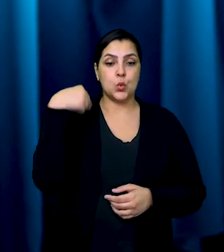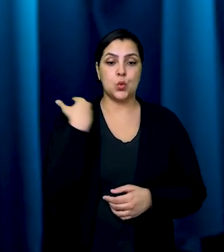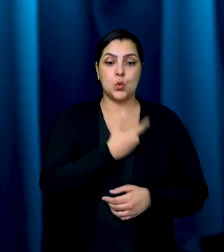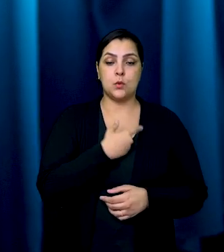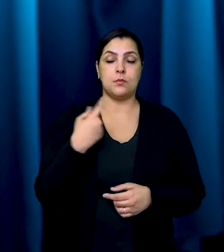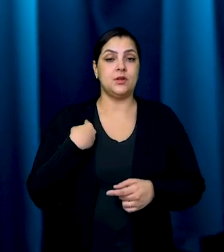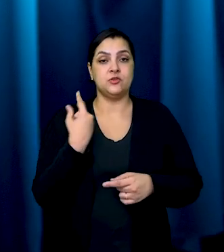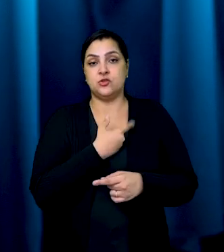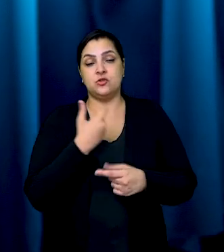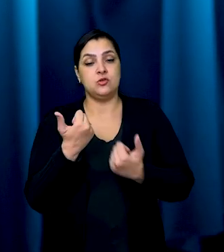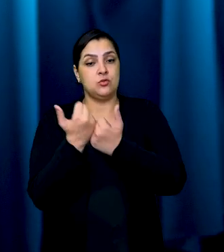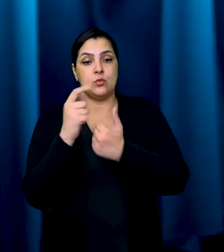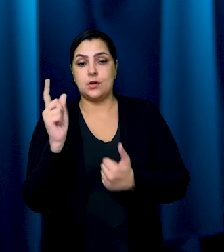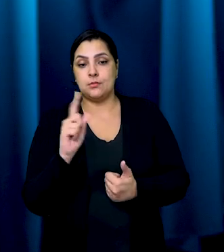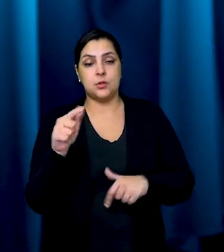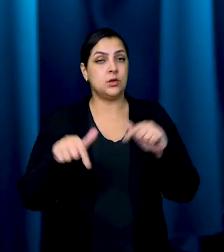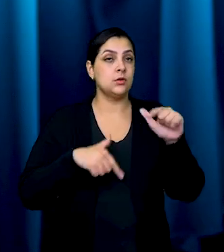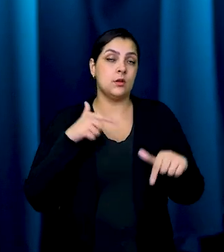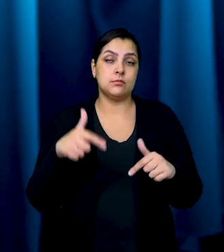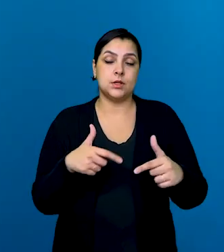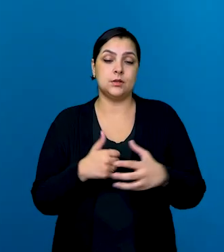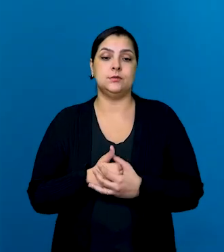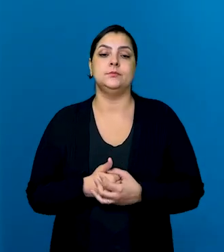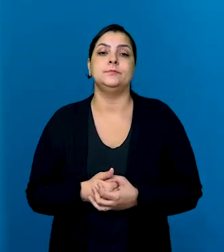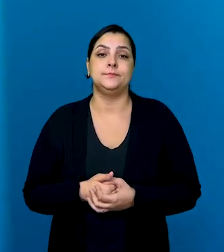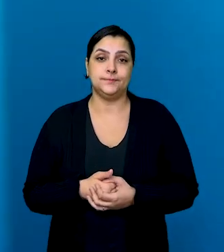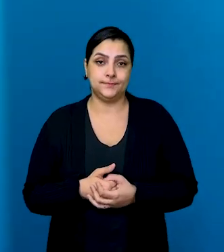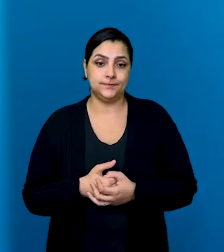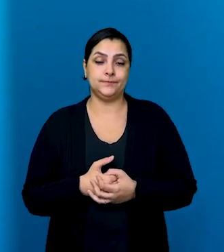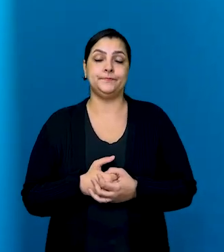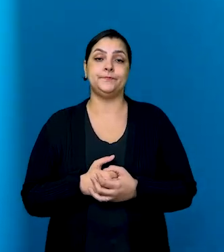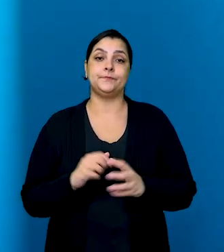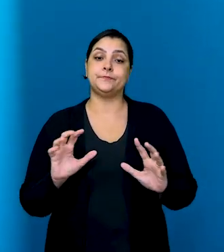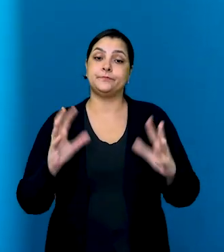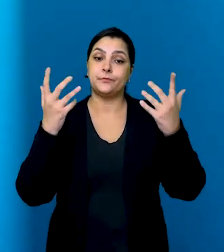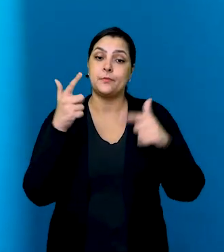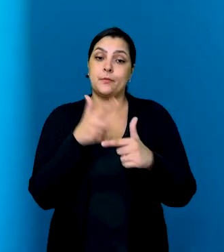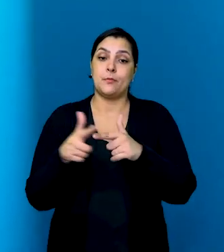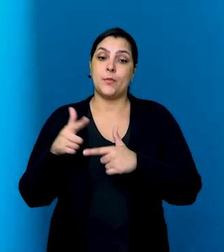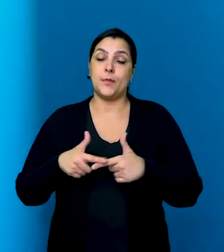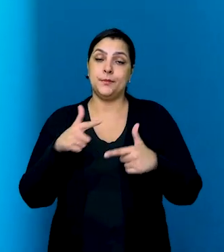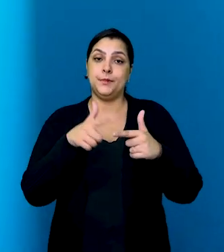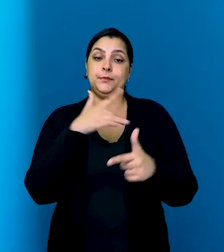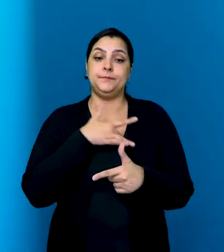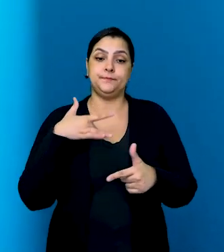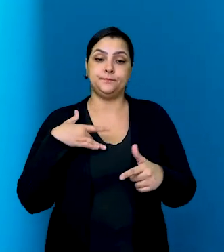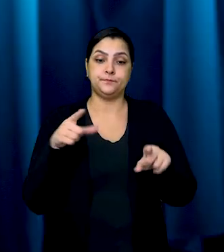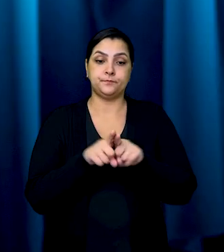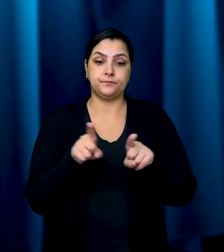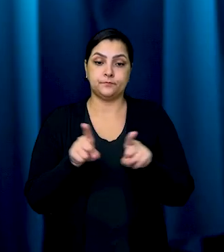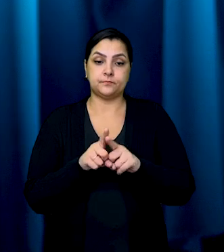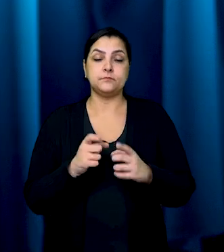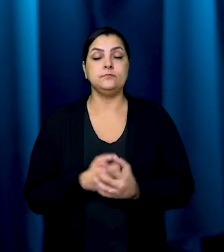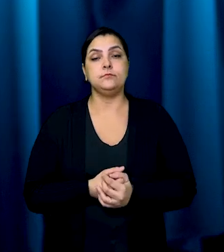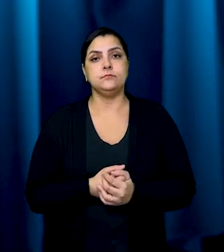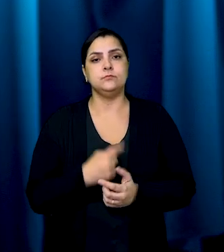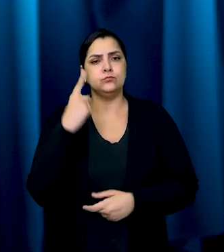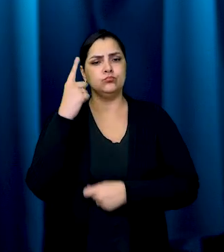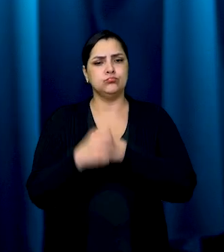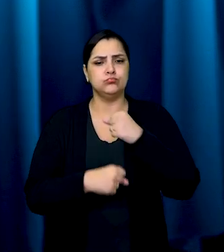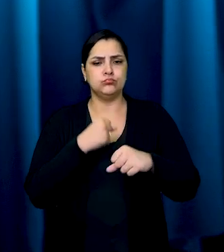gente, que a gente não estava apoiando o trabalho. As situações também resultaram em problemas de saúde. Fiquei durante